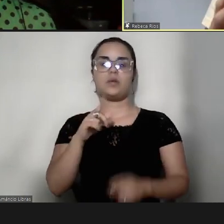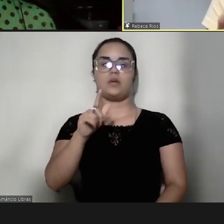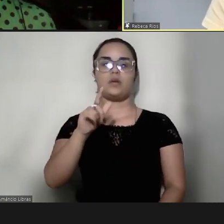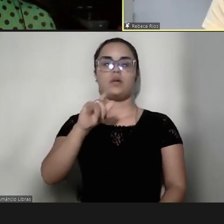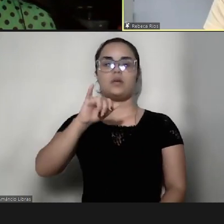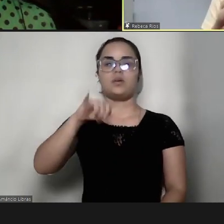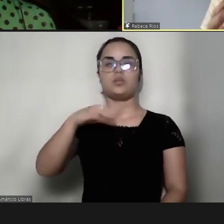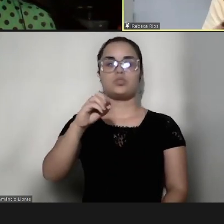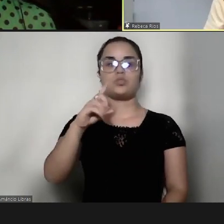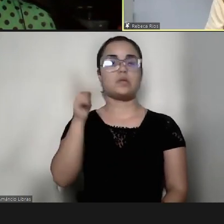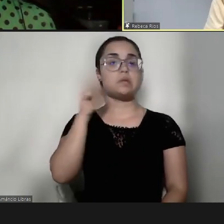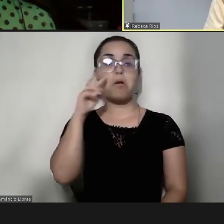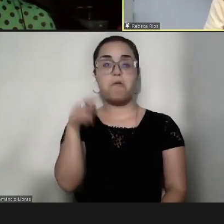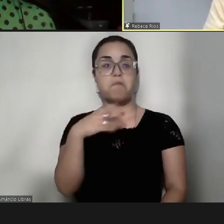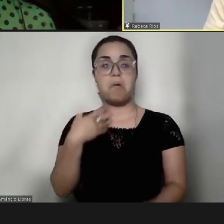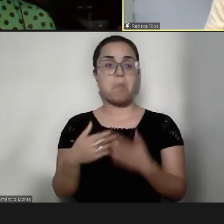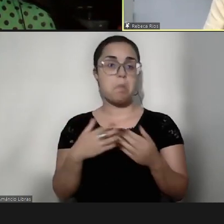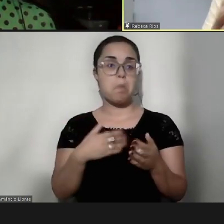certos